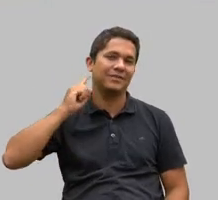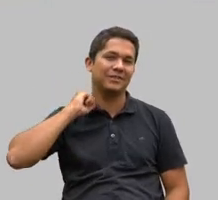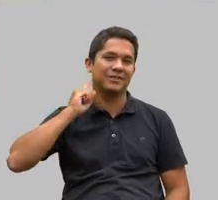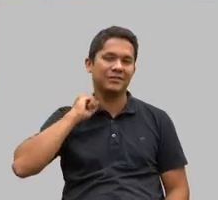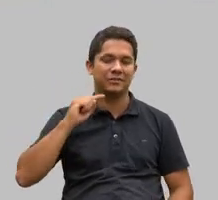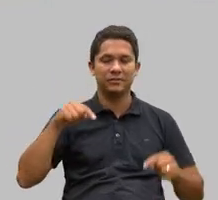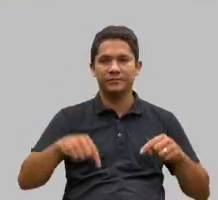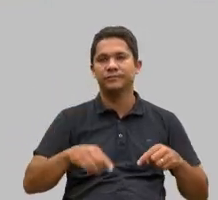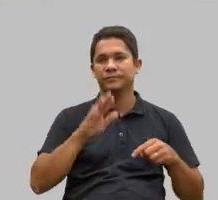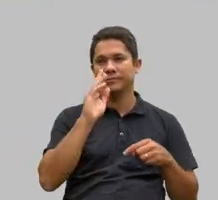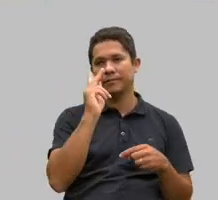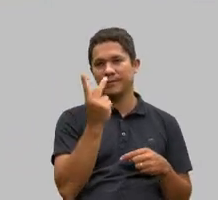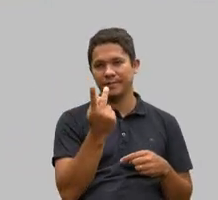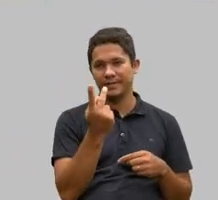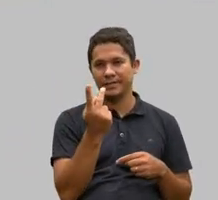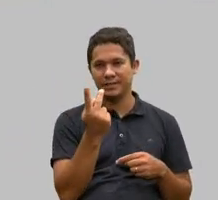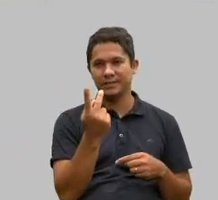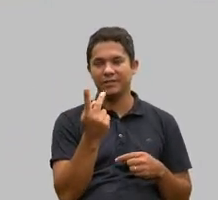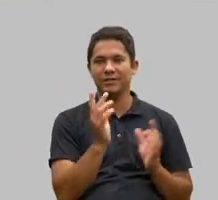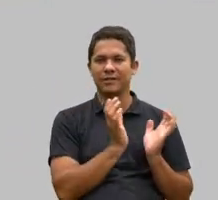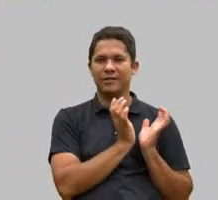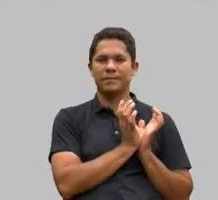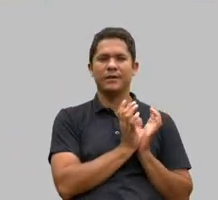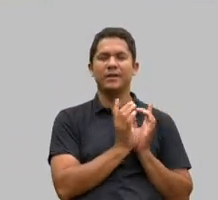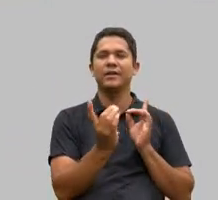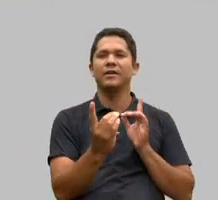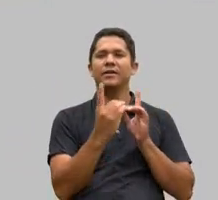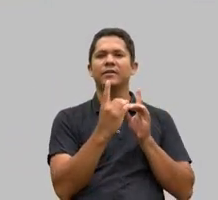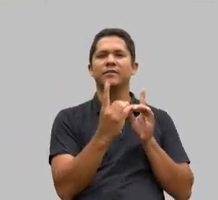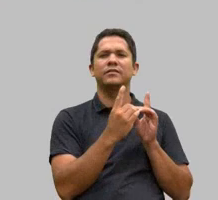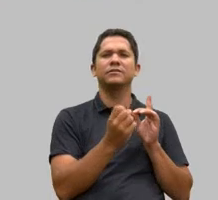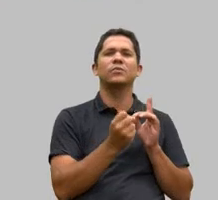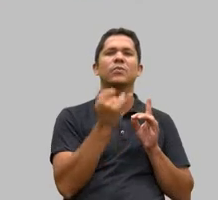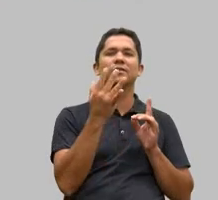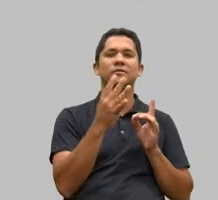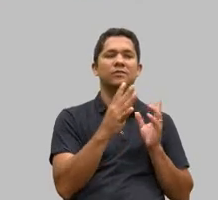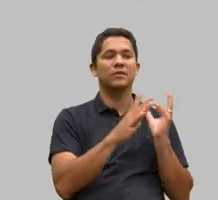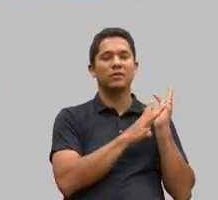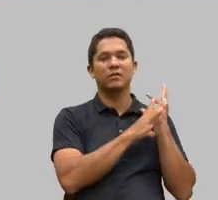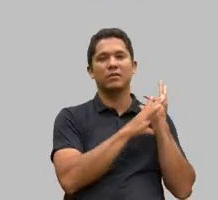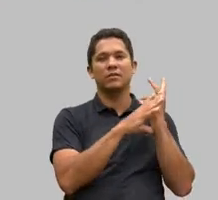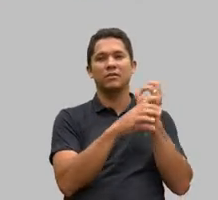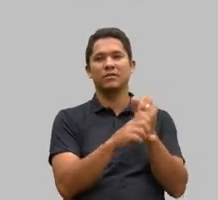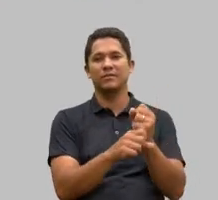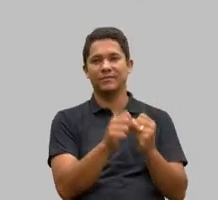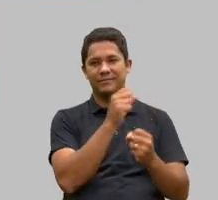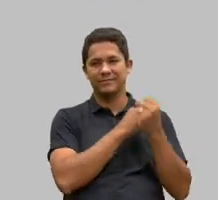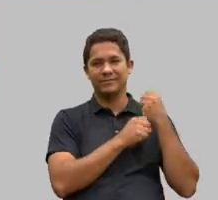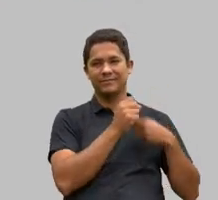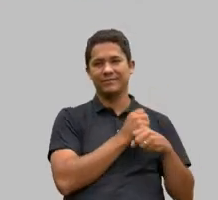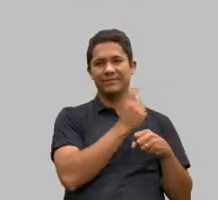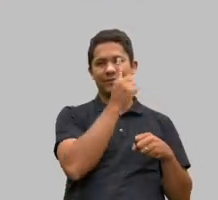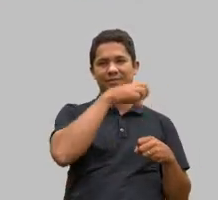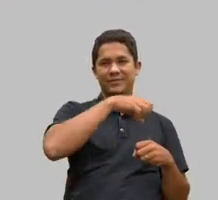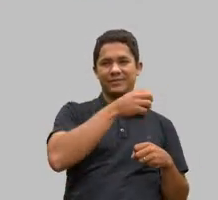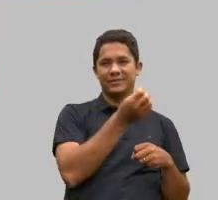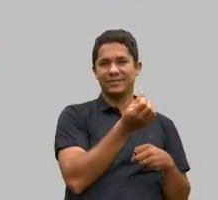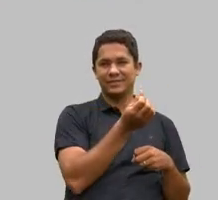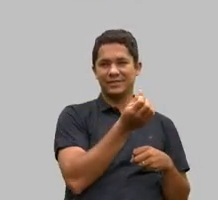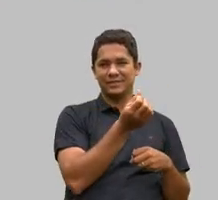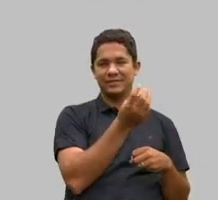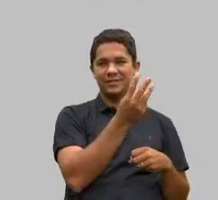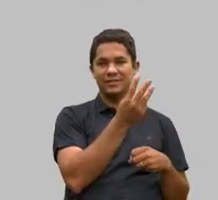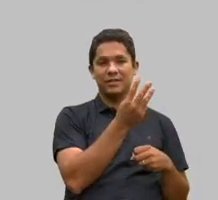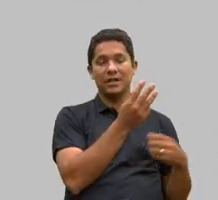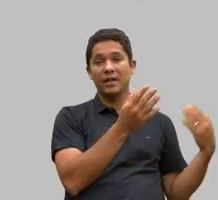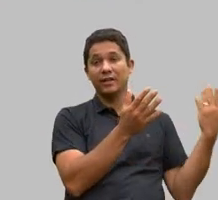atendeu na sua história mais de 100 mil pessoas, é um equipamento gigantesco, são 350 funcionários, 30%